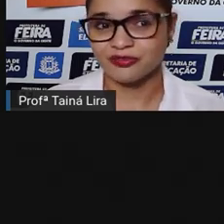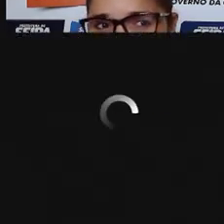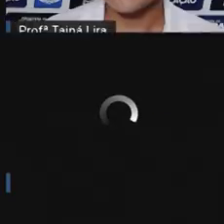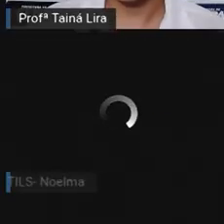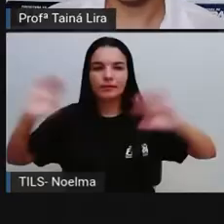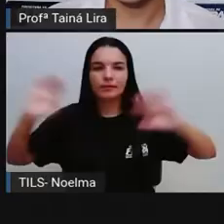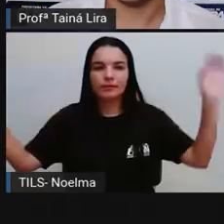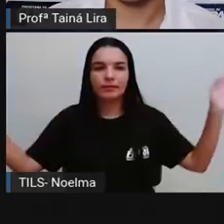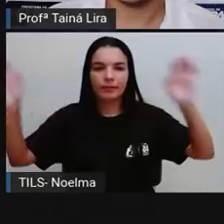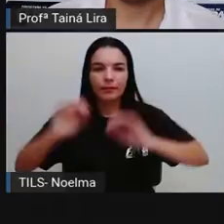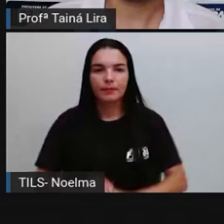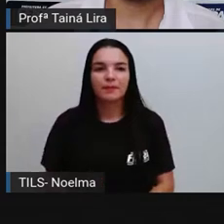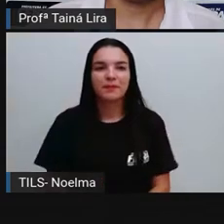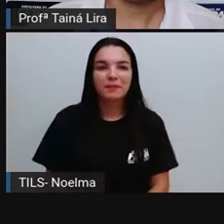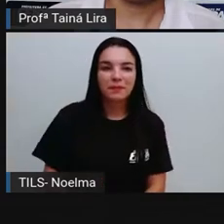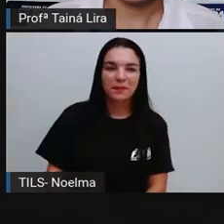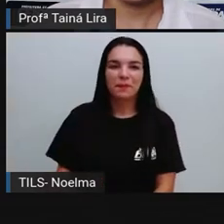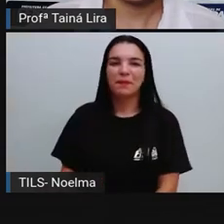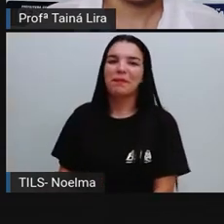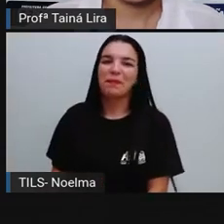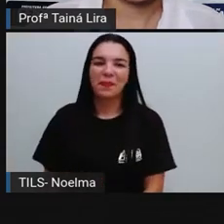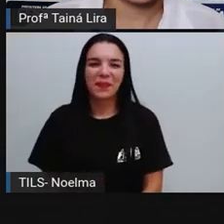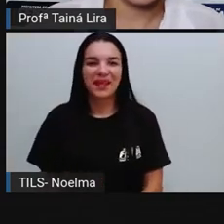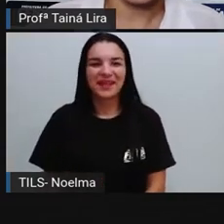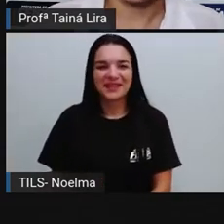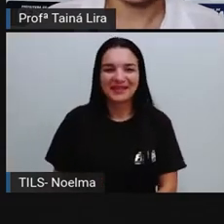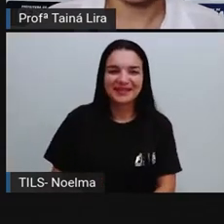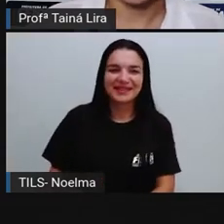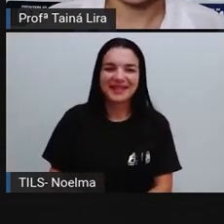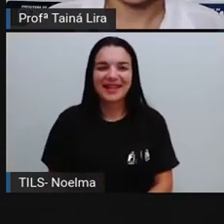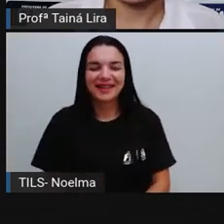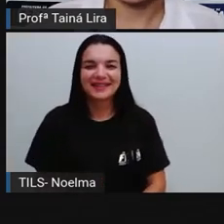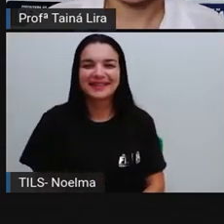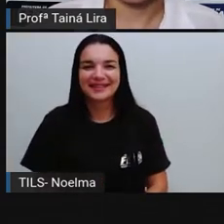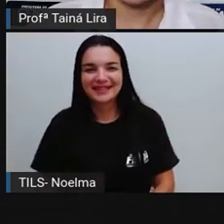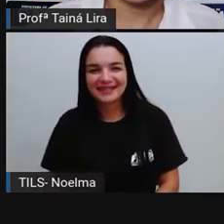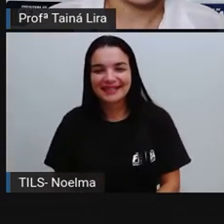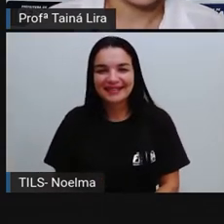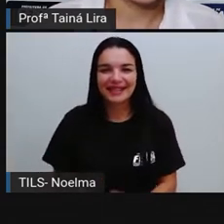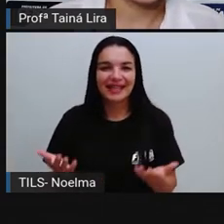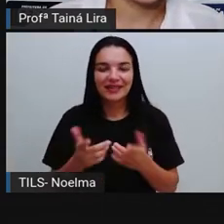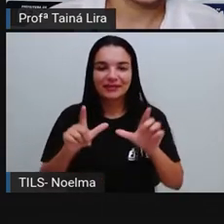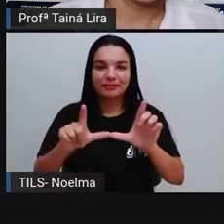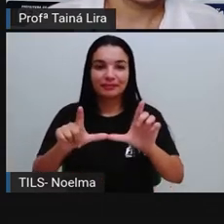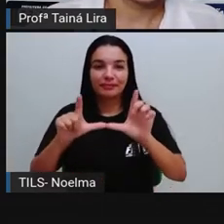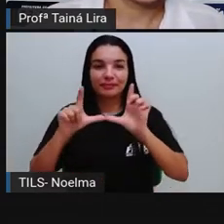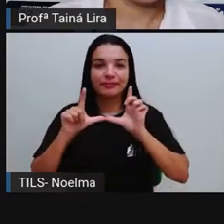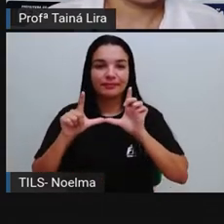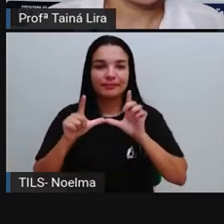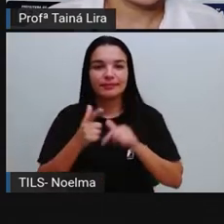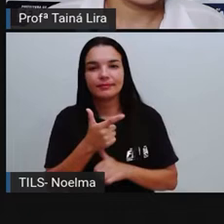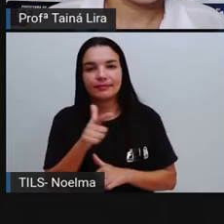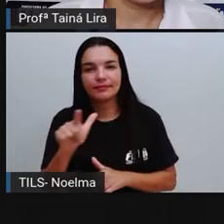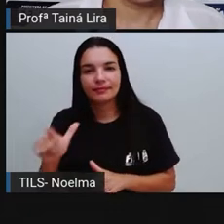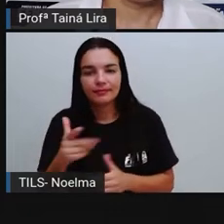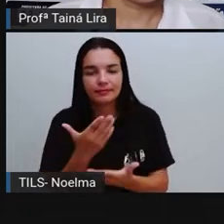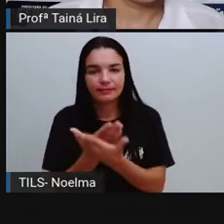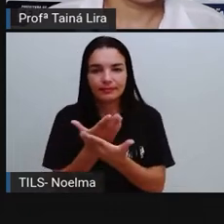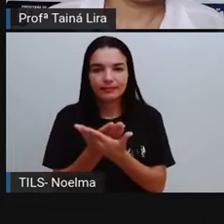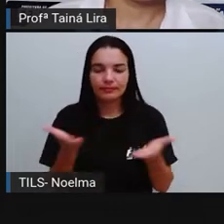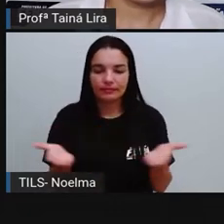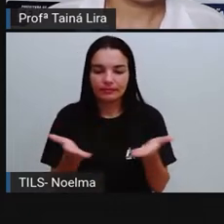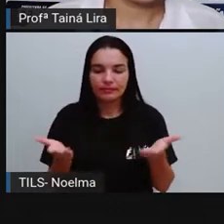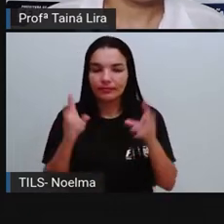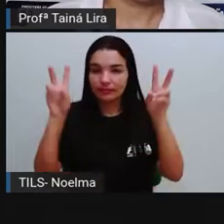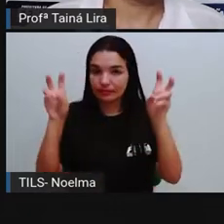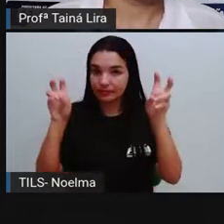hoje? Então, vamos voltar agora. A prova vai compartilhar aqui, novamente, para a